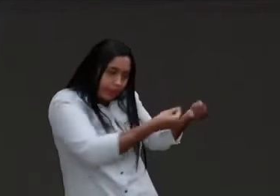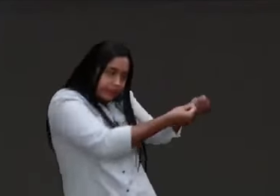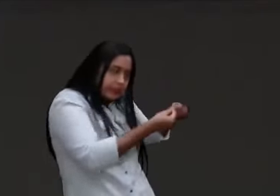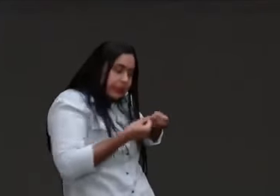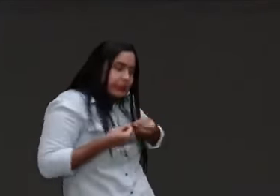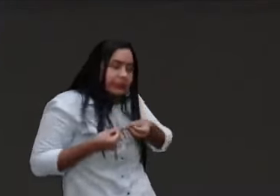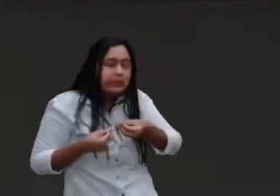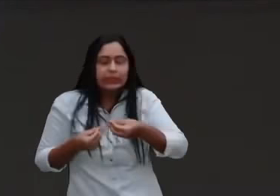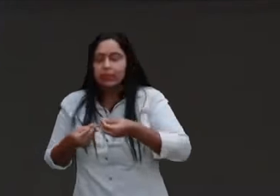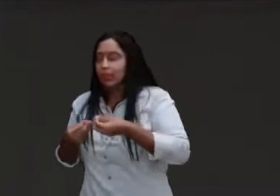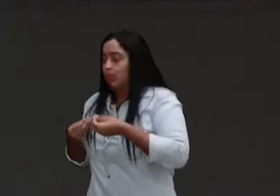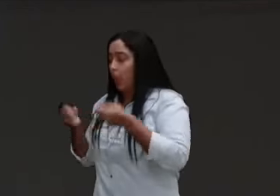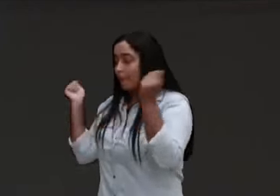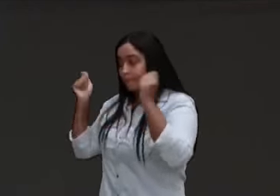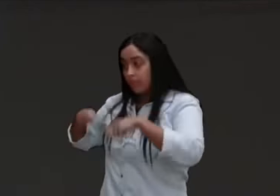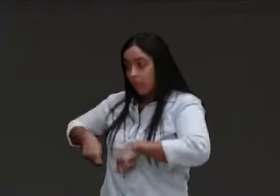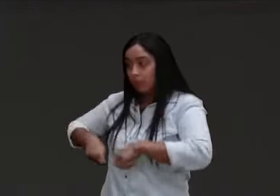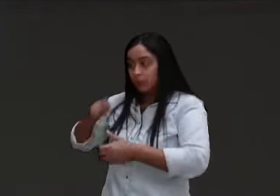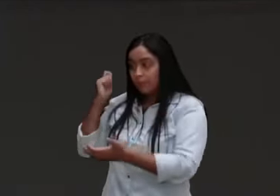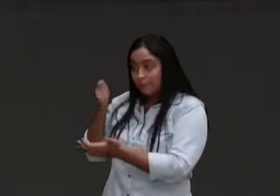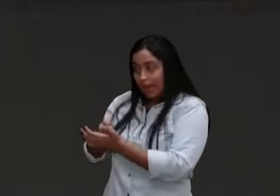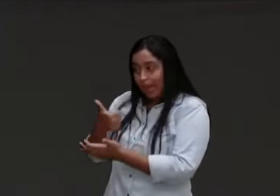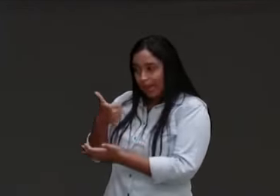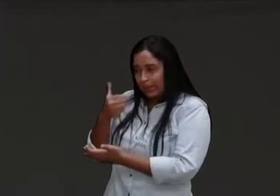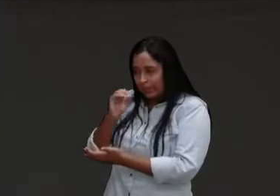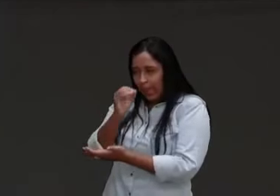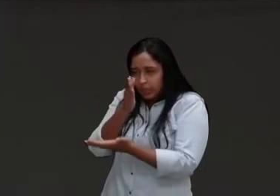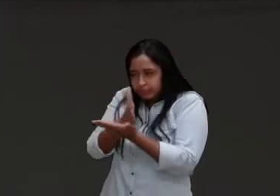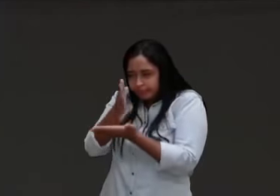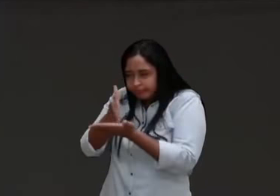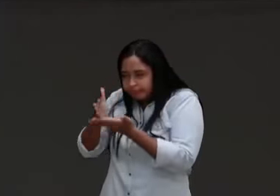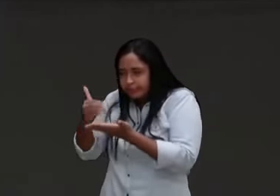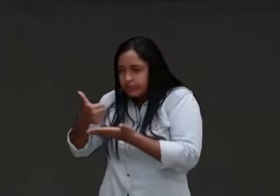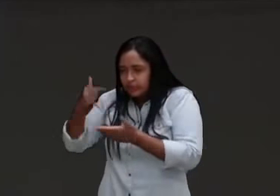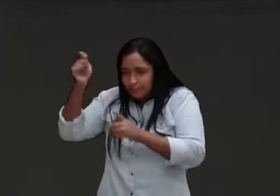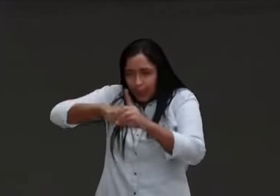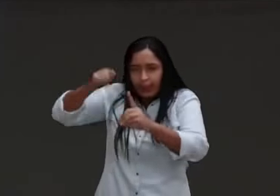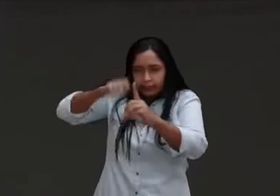e poucos dias antes, do pagamento do milhão, estava lá o dinheiro,